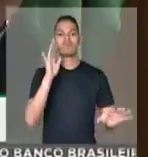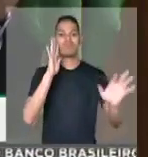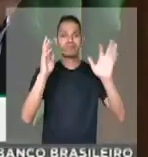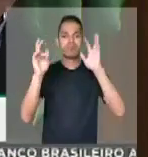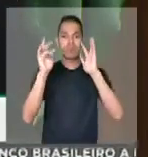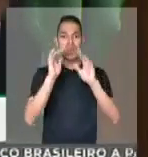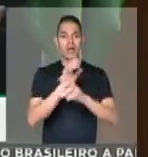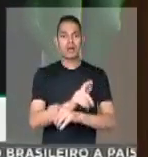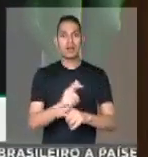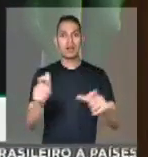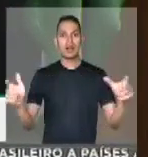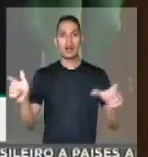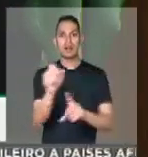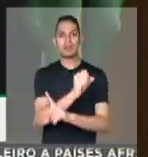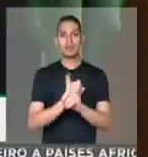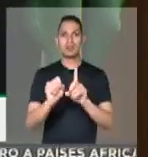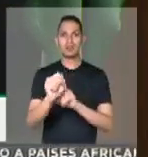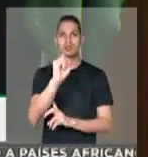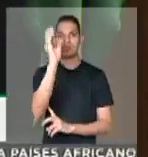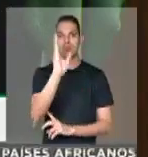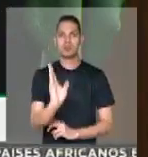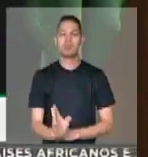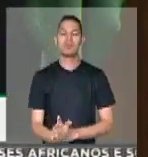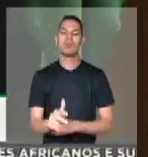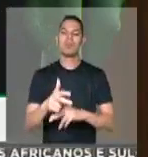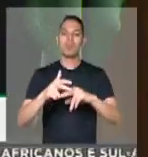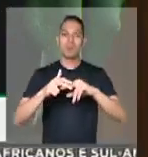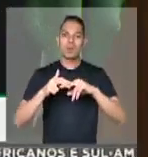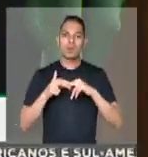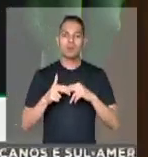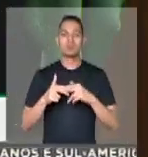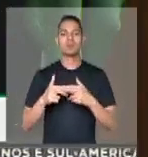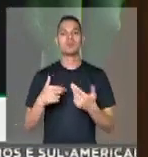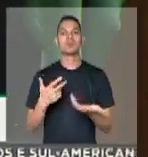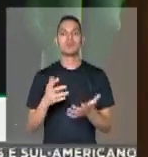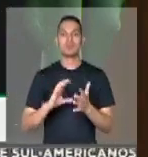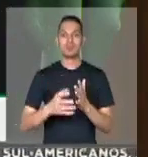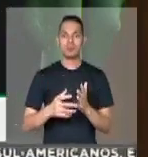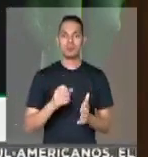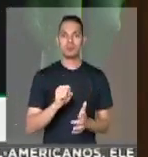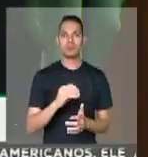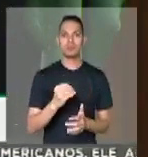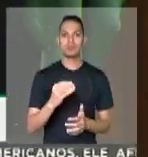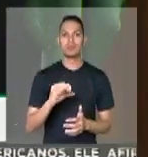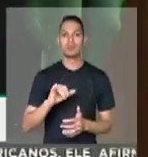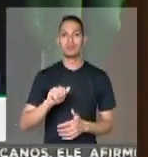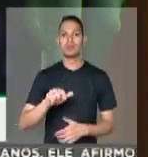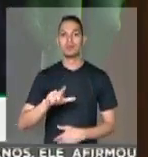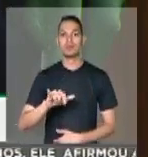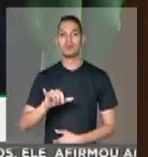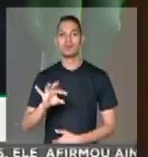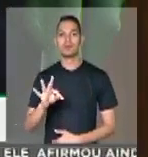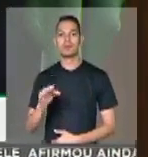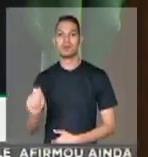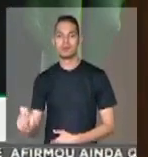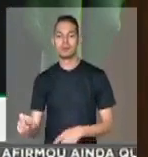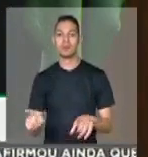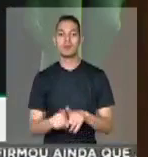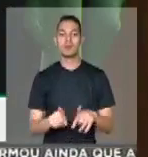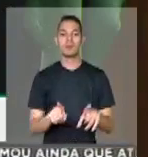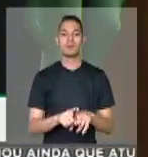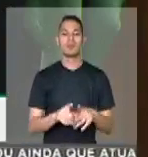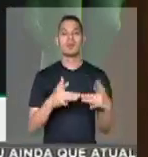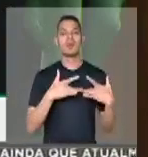forma ampla pela sociedade brasileira. Por isso fica aqui da parte do Partido Socialista Brasileiro, também a